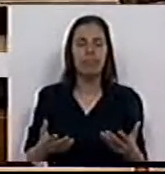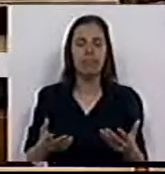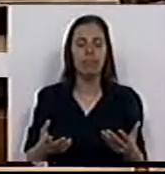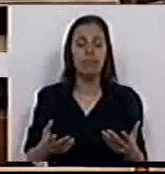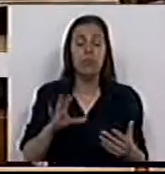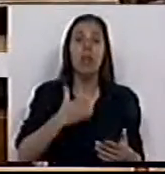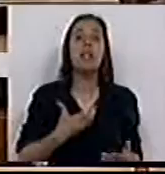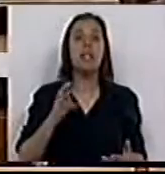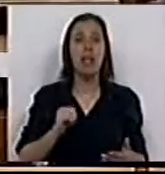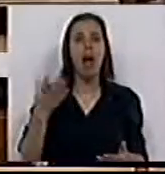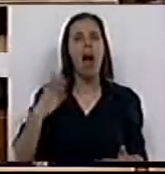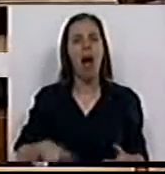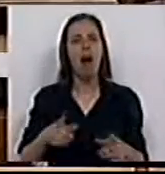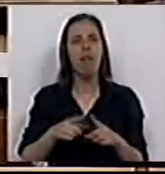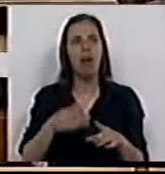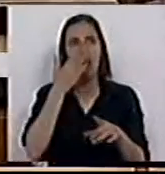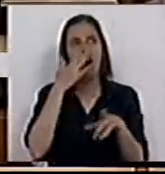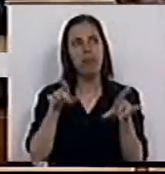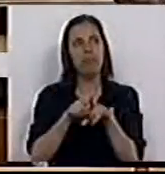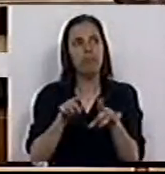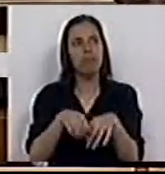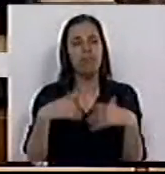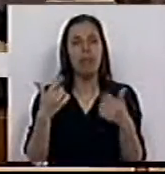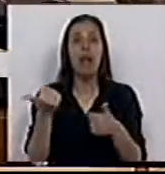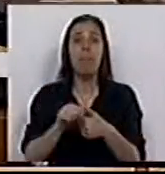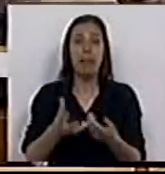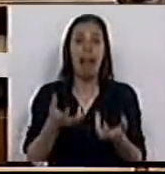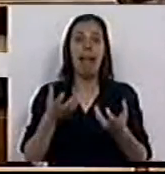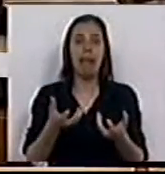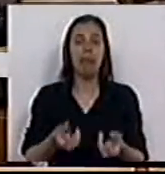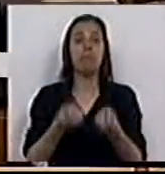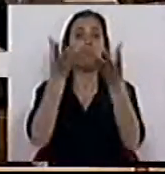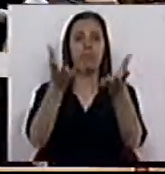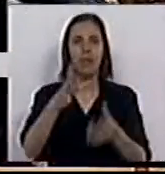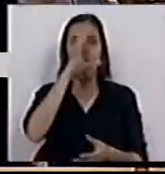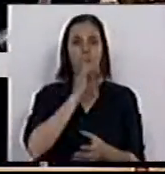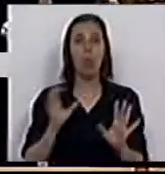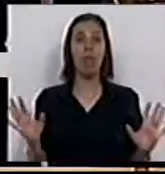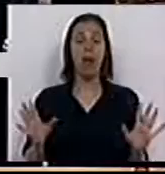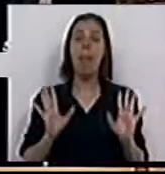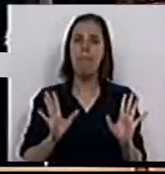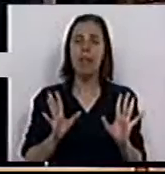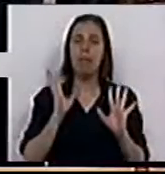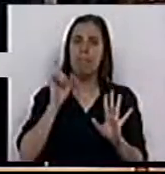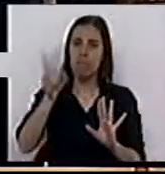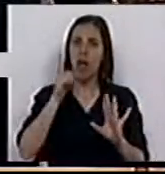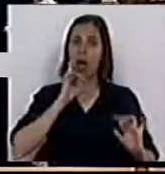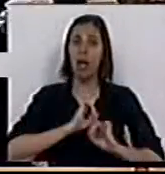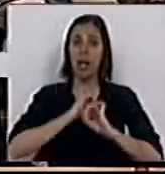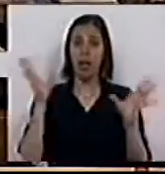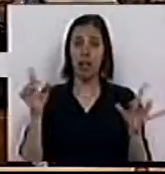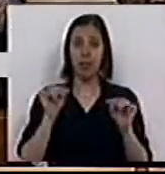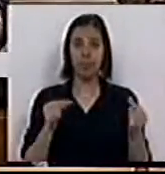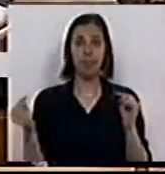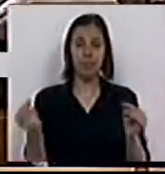O CDS quer passar, como sou de dizer-se, a batata crente para o Governo, mas convinha ser claro realmente